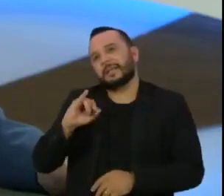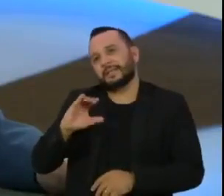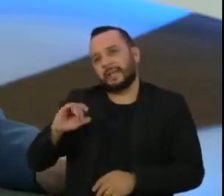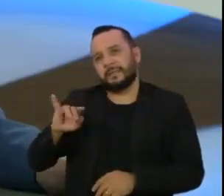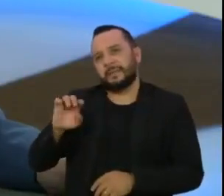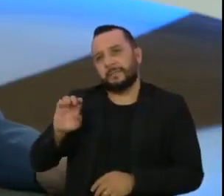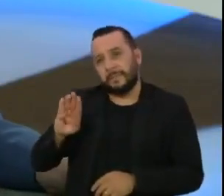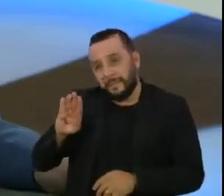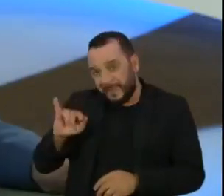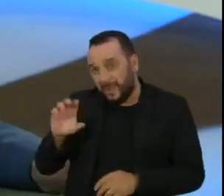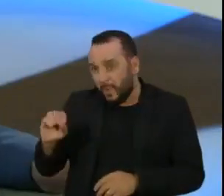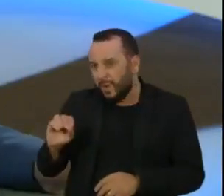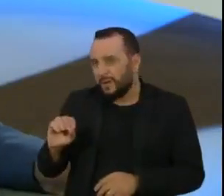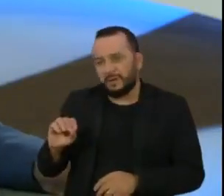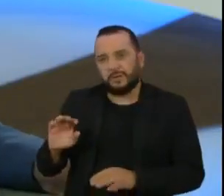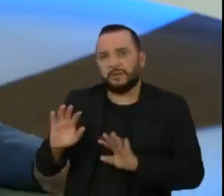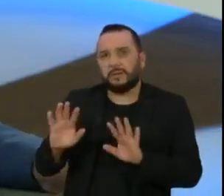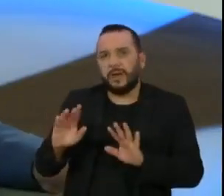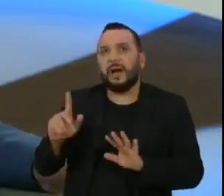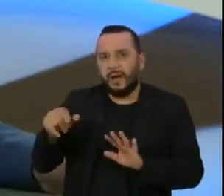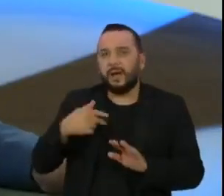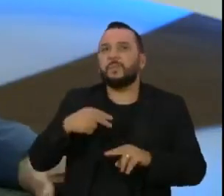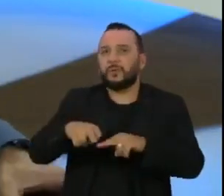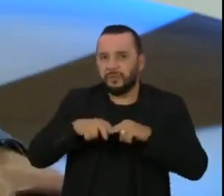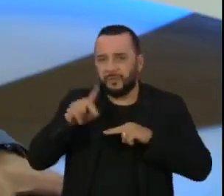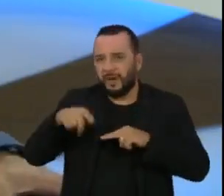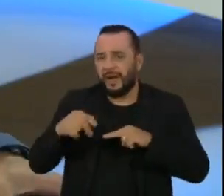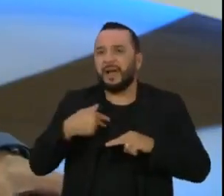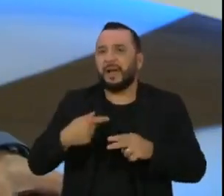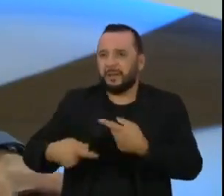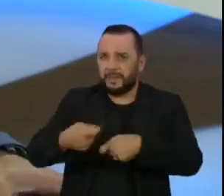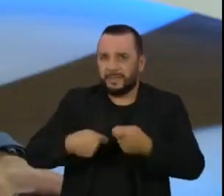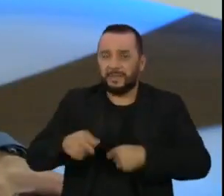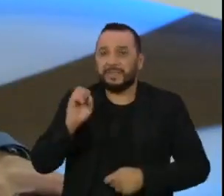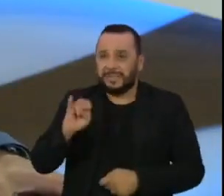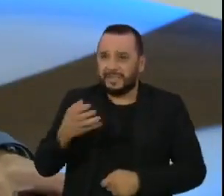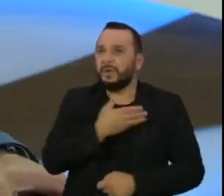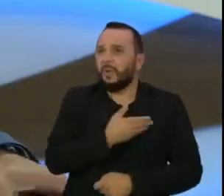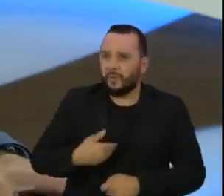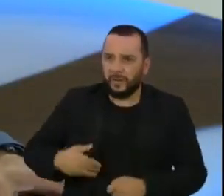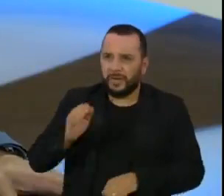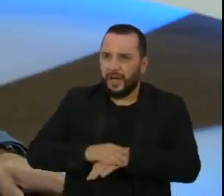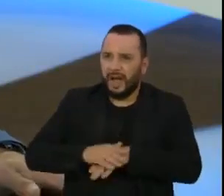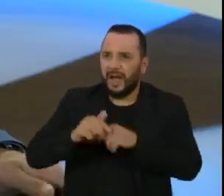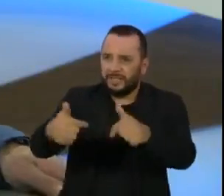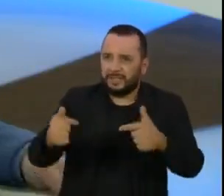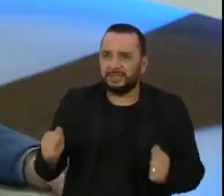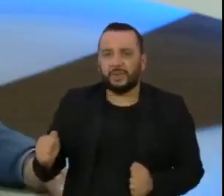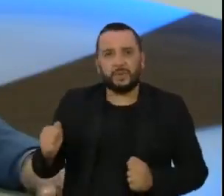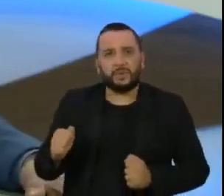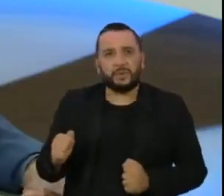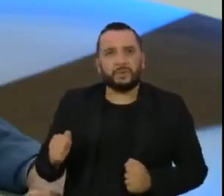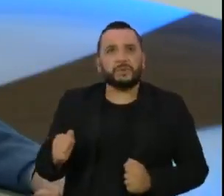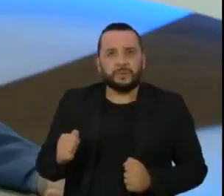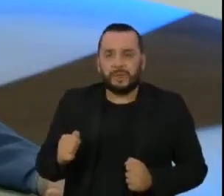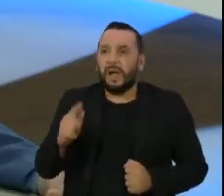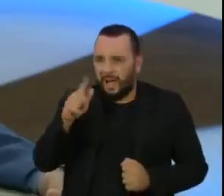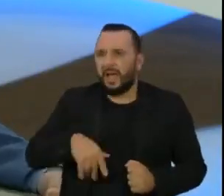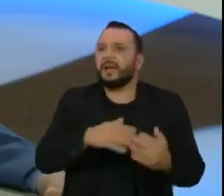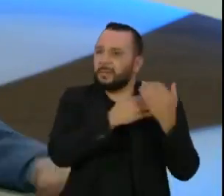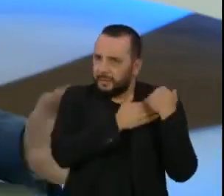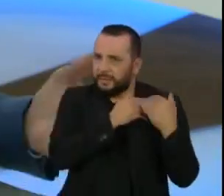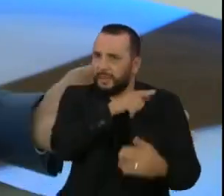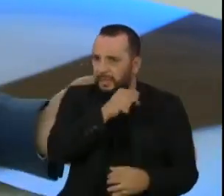é o processo administrativo. Se o Estado fizer o papel dele, que infelizmente está com o Estado, com a Lei